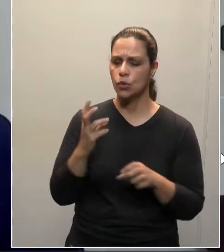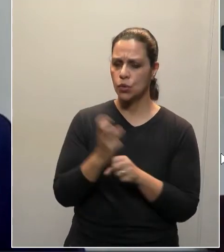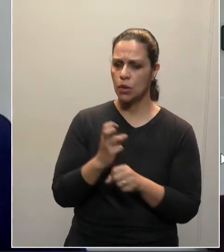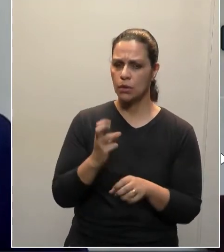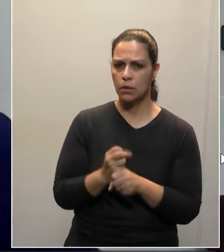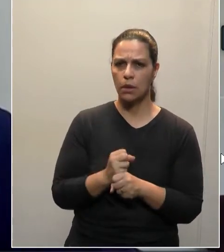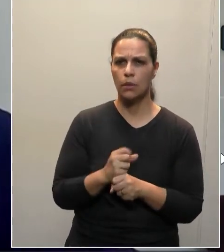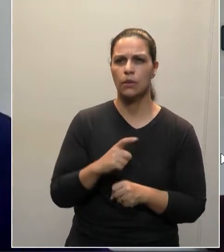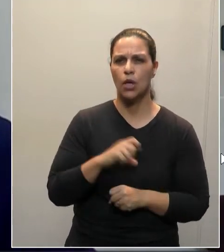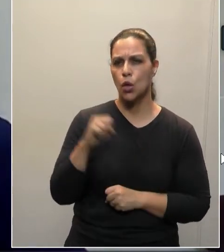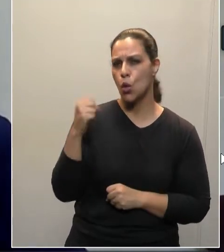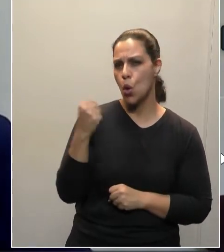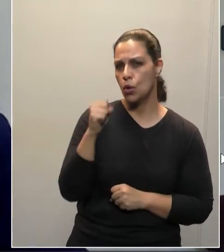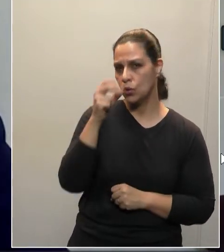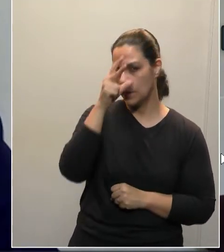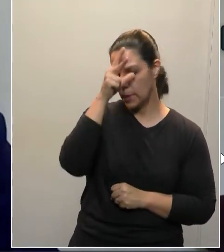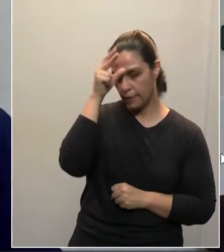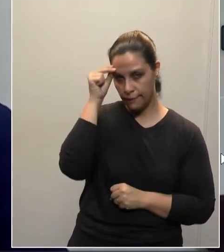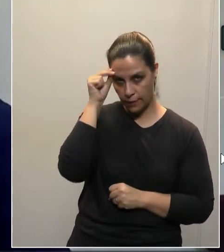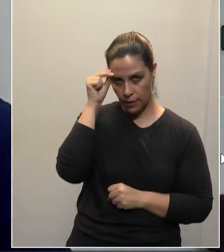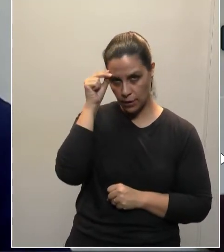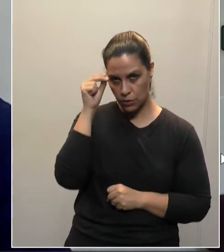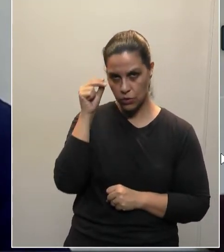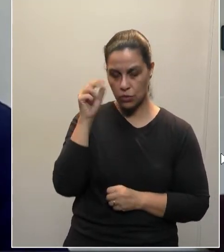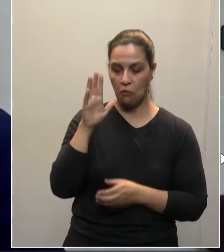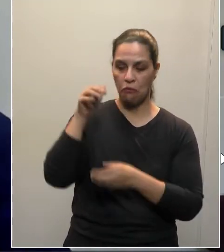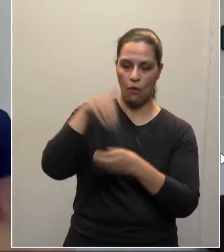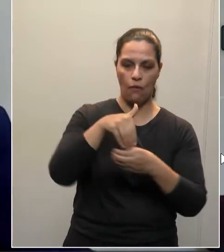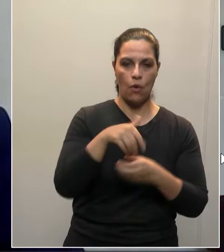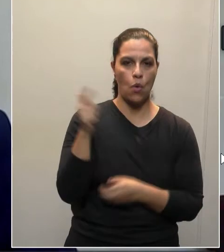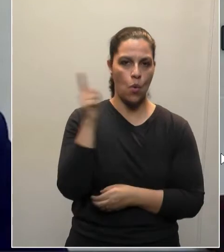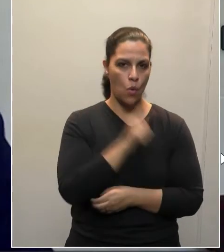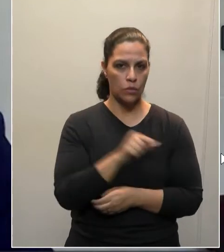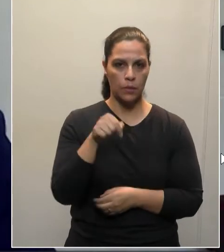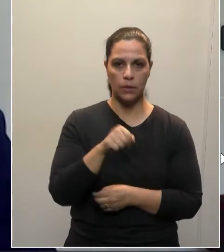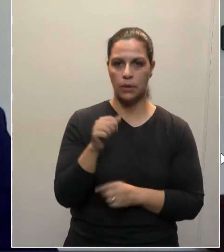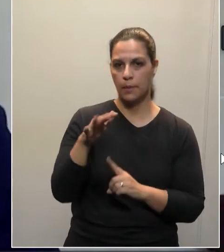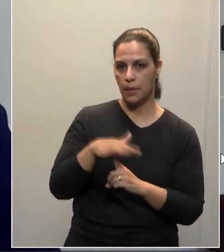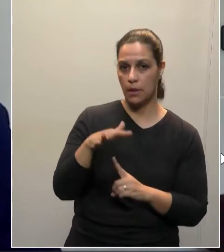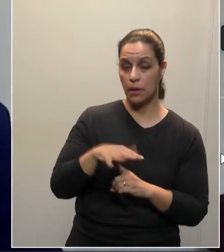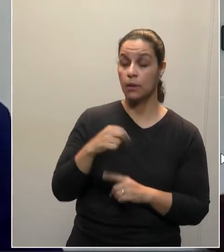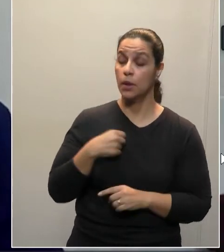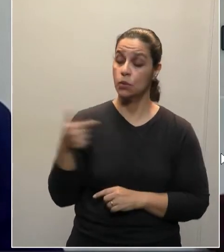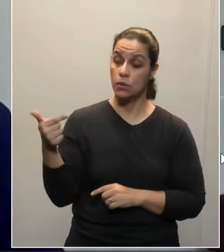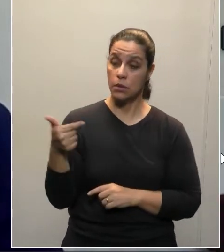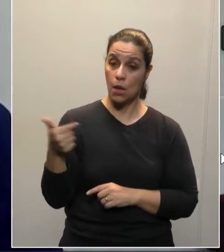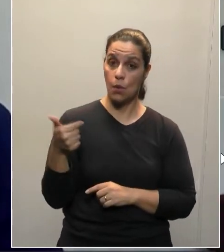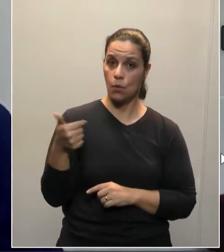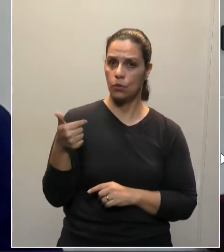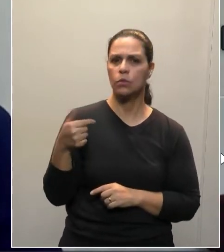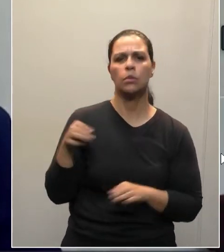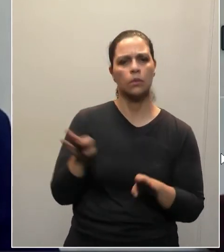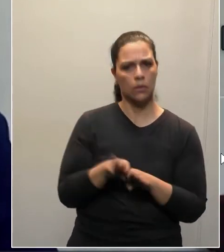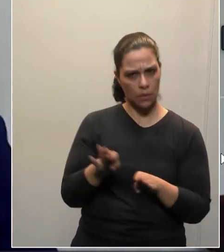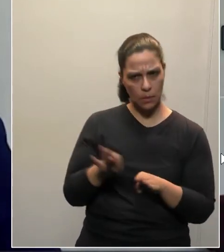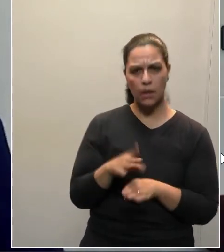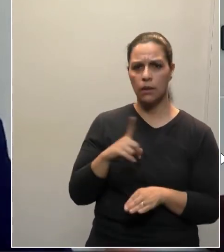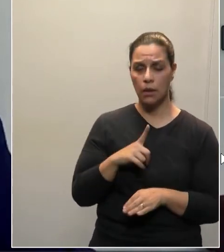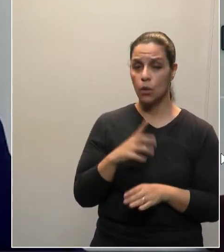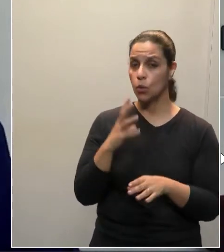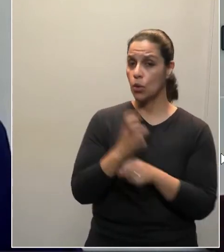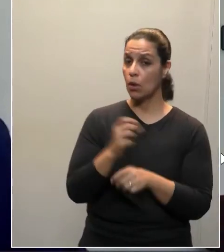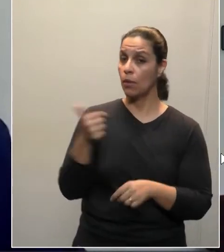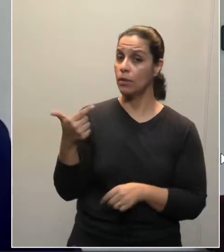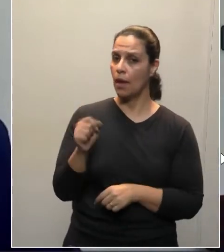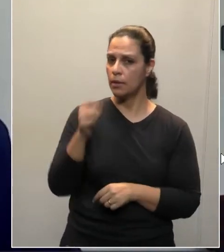a oito prefeitos eleitos no nosso estado. Também ampliamos o número de vices também, com a presença de